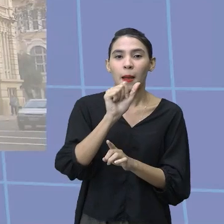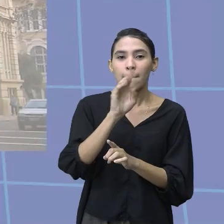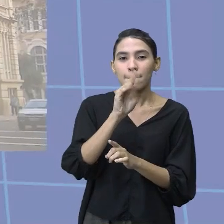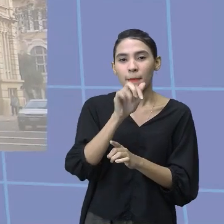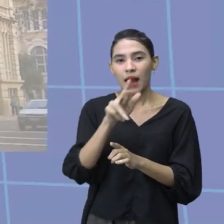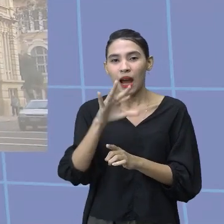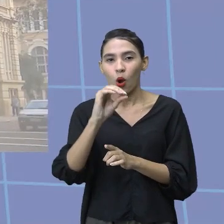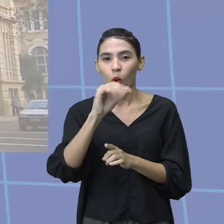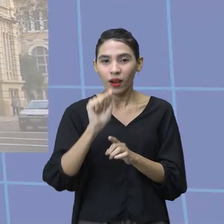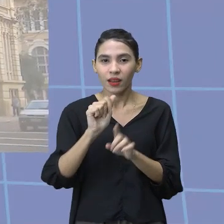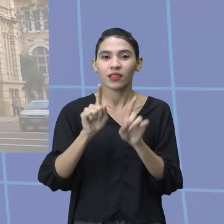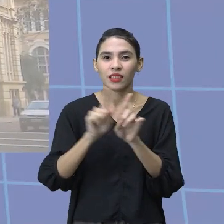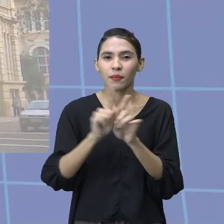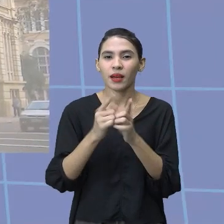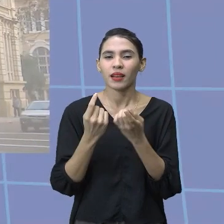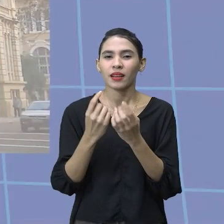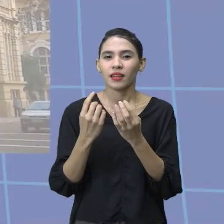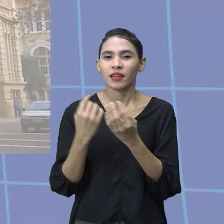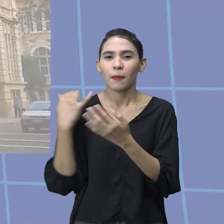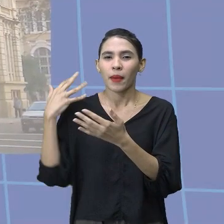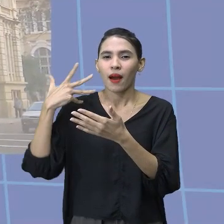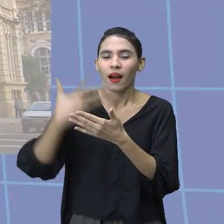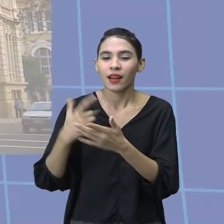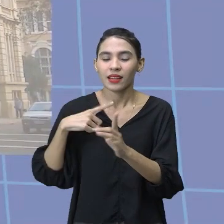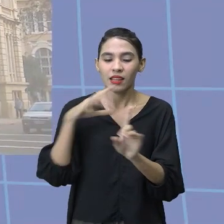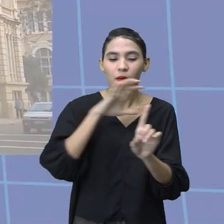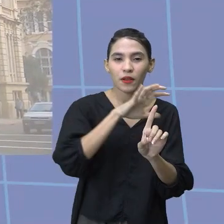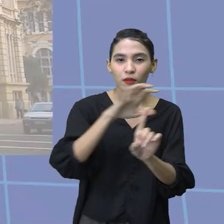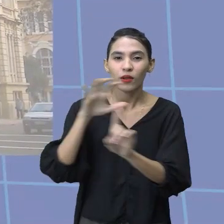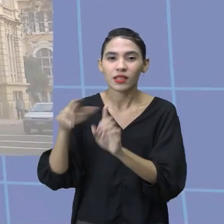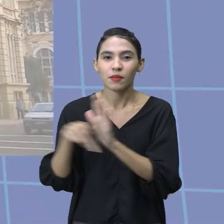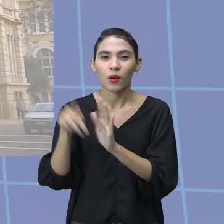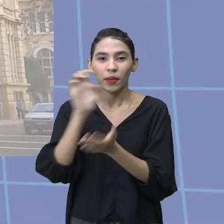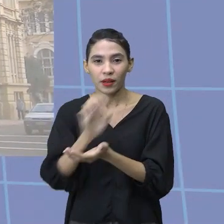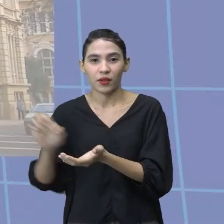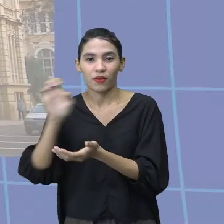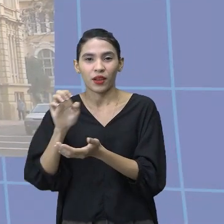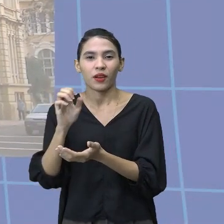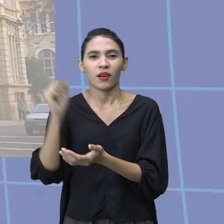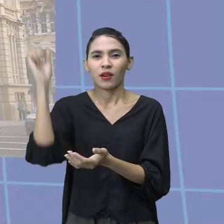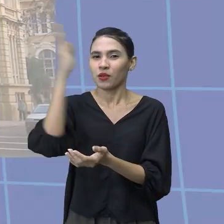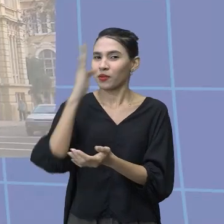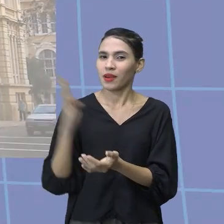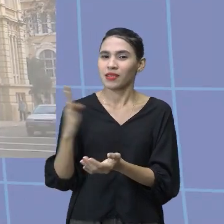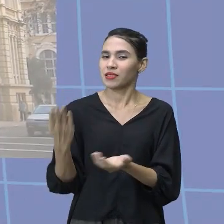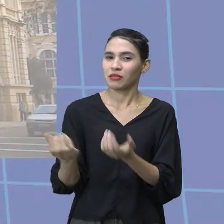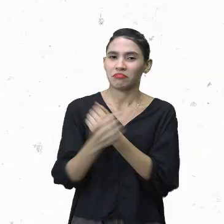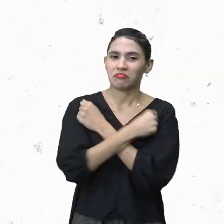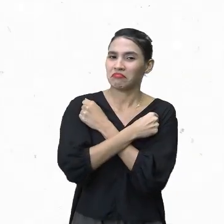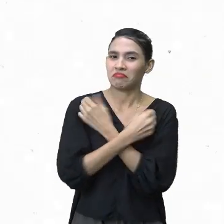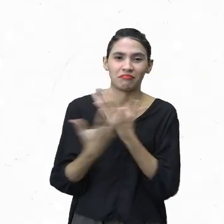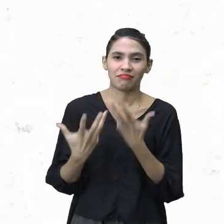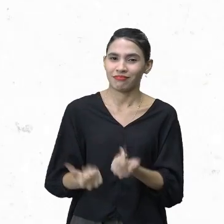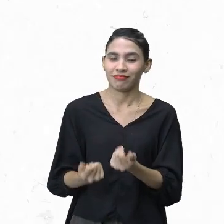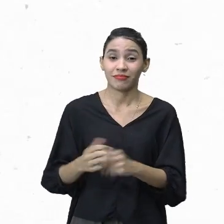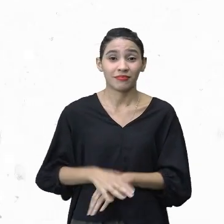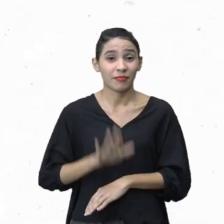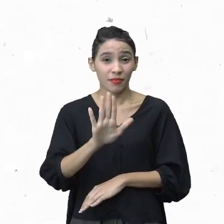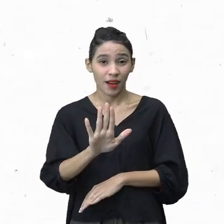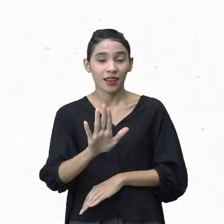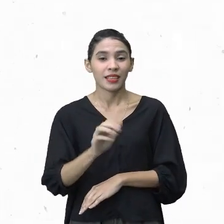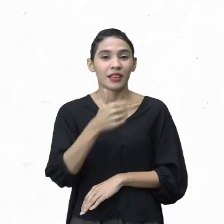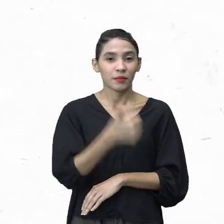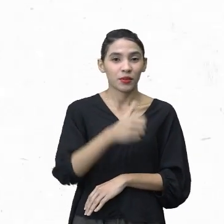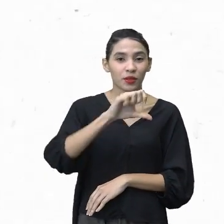barroca, ela traz toda aquela influência europeia e o Brasil abraçou essa cultura. Porém, em